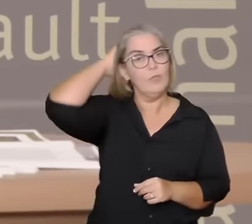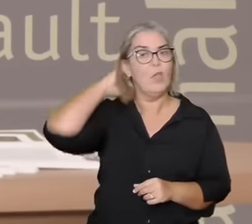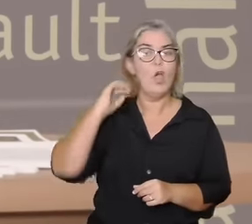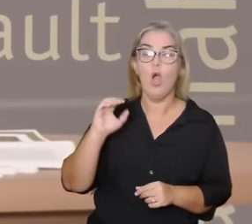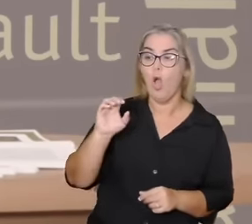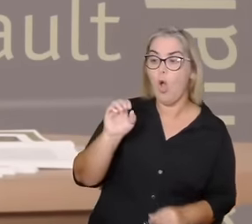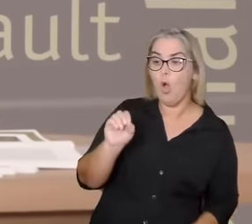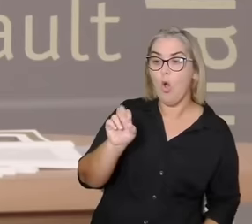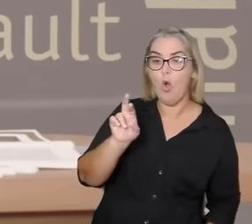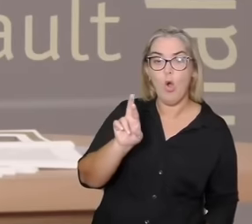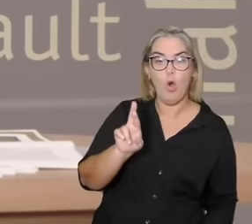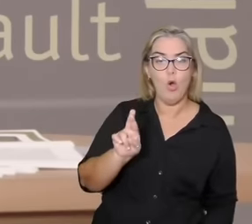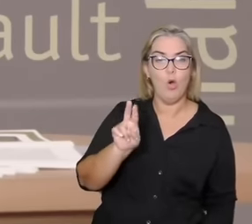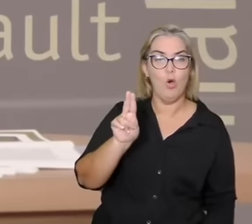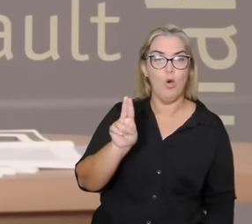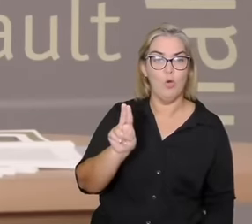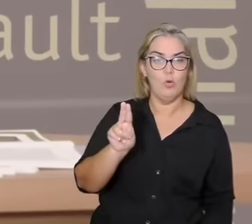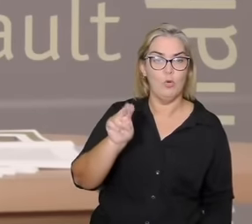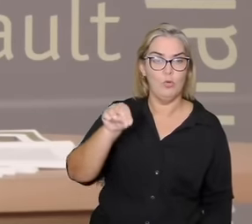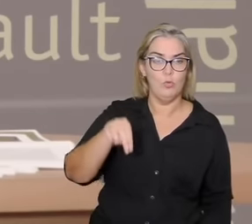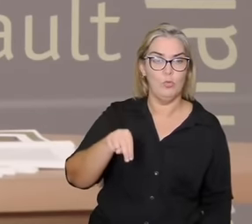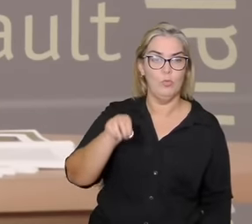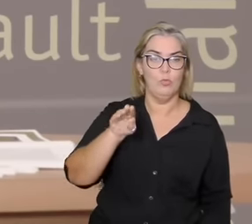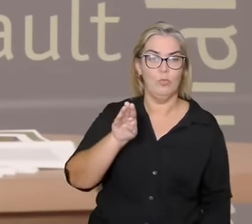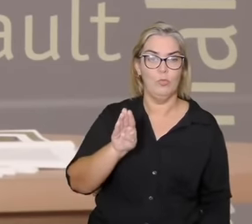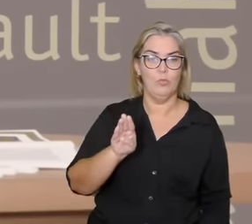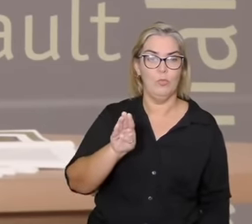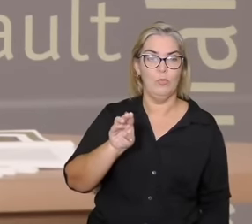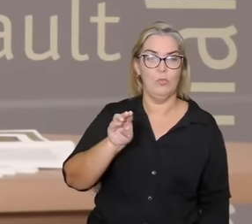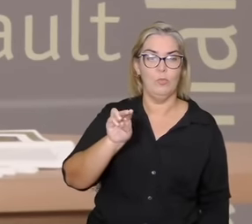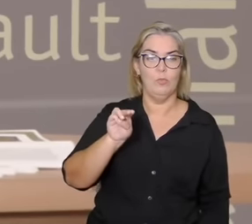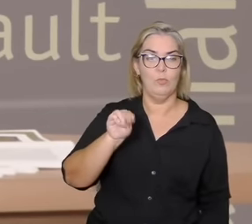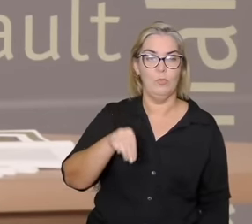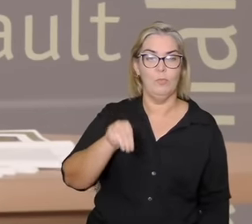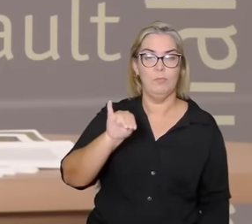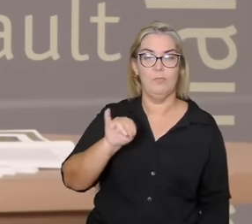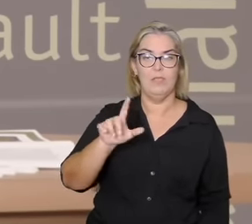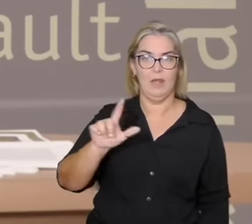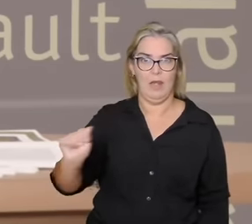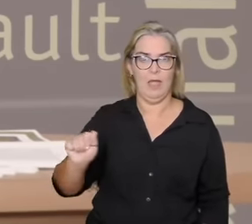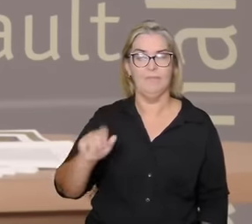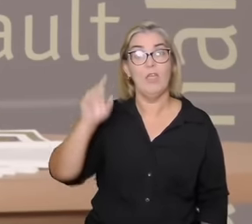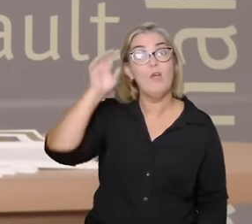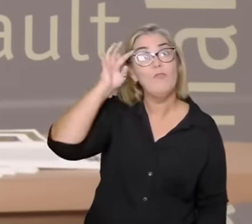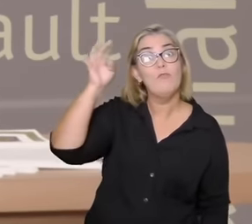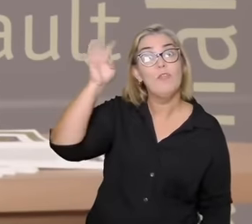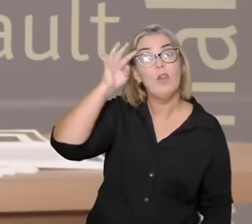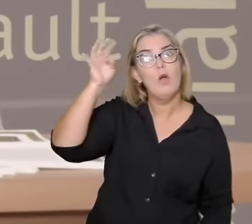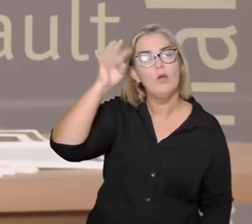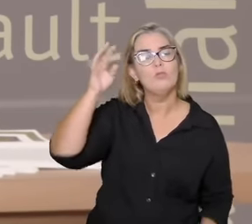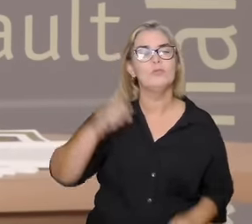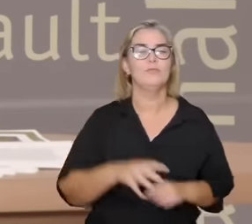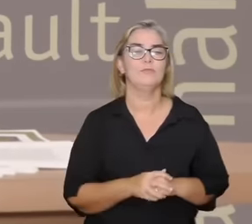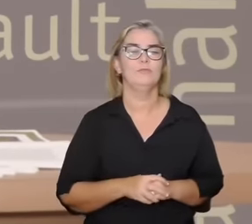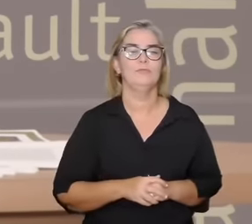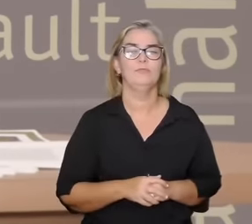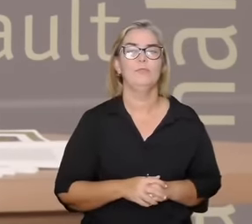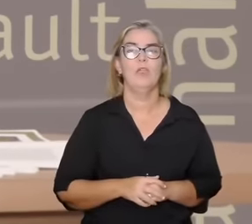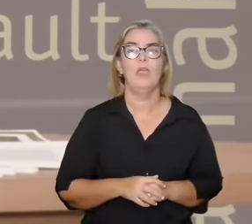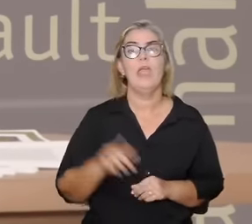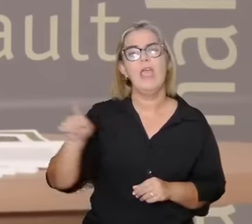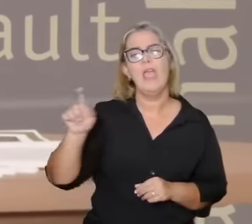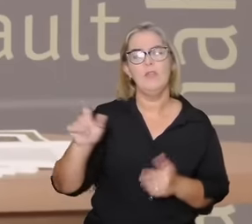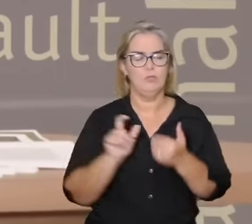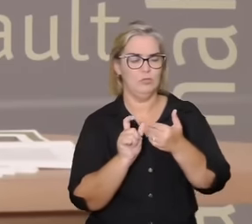algo eu tenho interpretado o Orumilá como alguém que faz uma geopsicologia não é termo que ele usava é o termo que eu vou usar